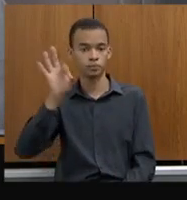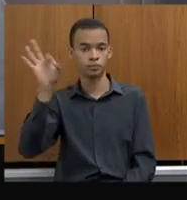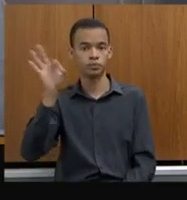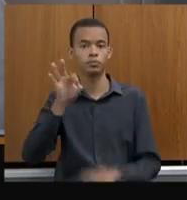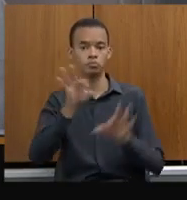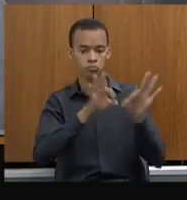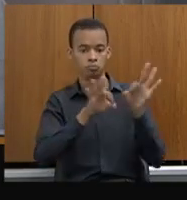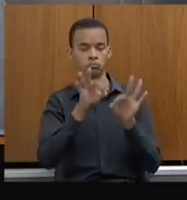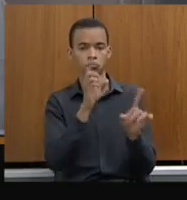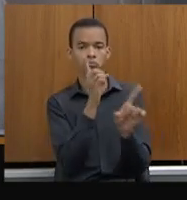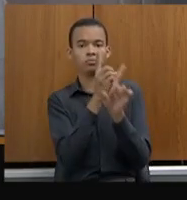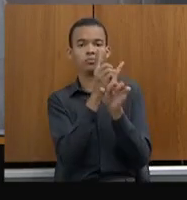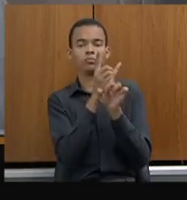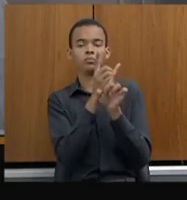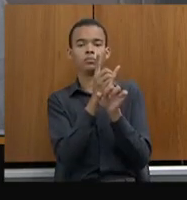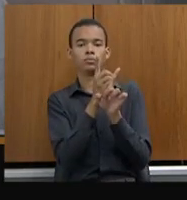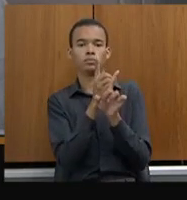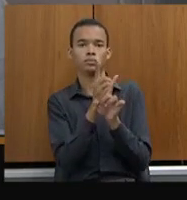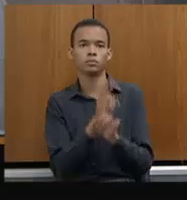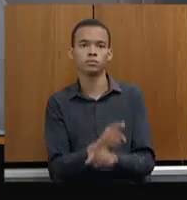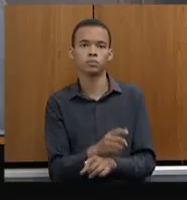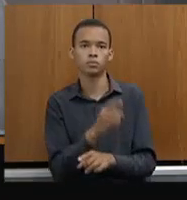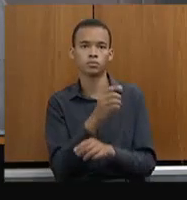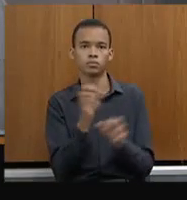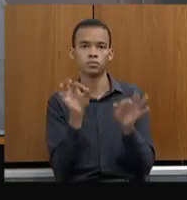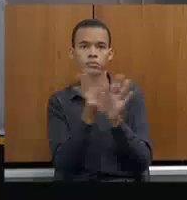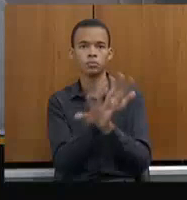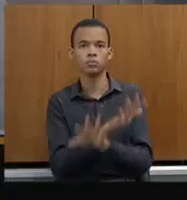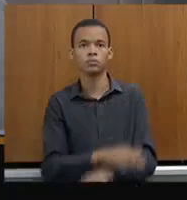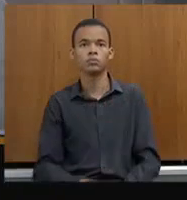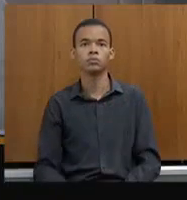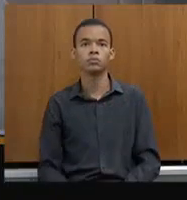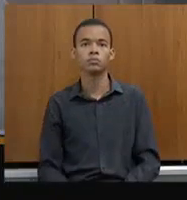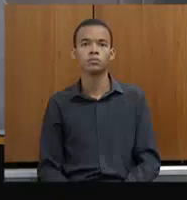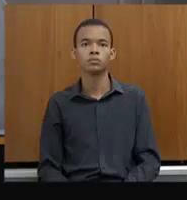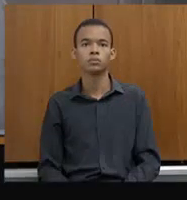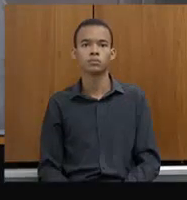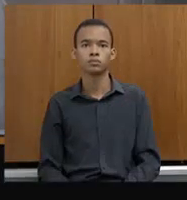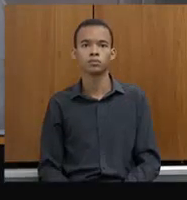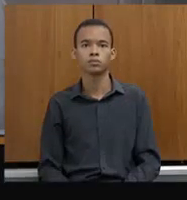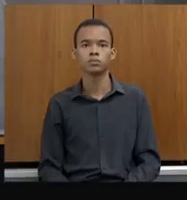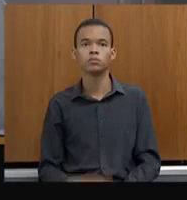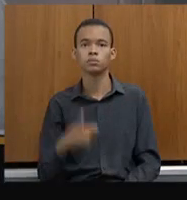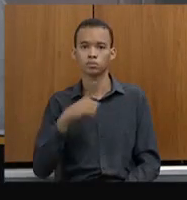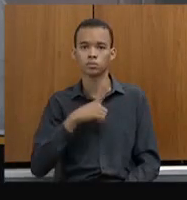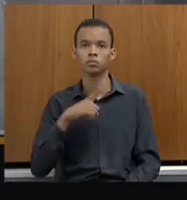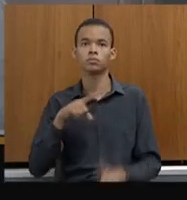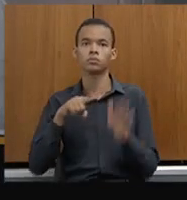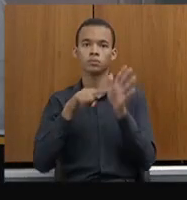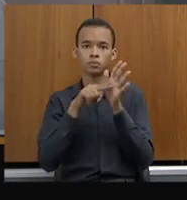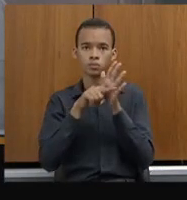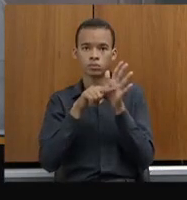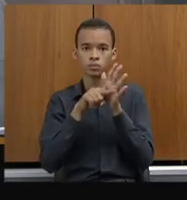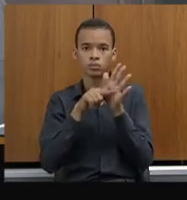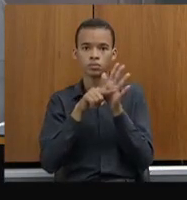seguir, fizemos aqui um registro, deputado Arnaldo, sobre os exames especiais desconcentrados,